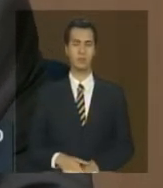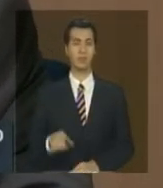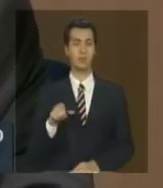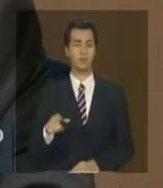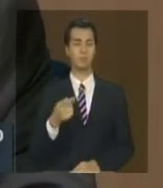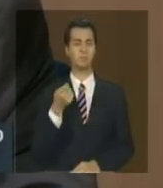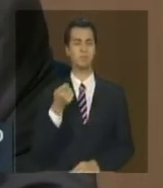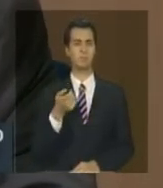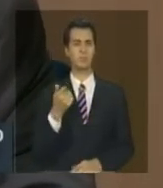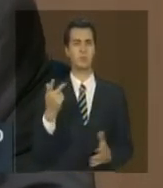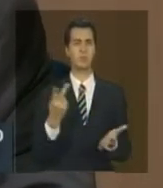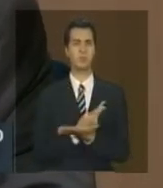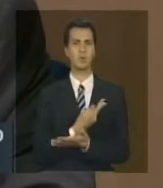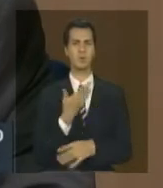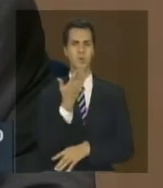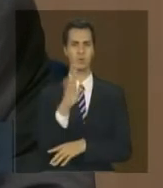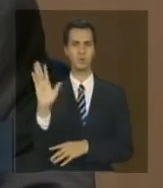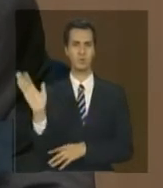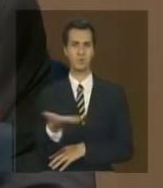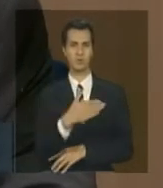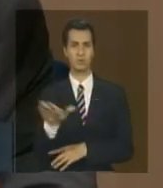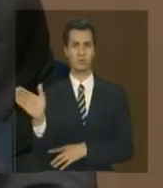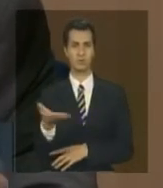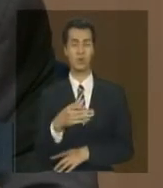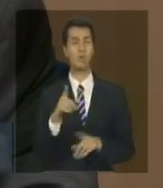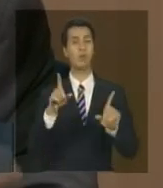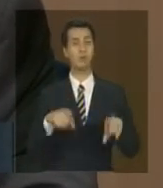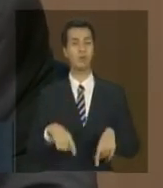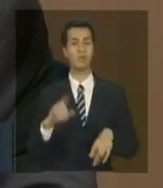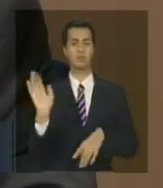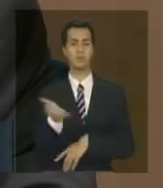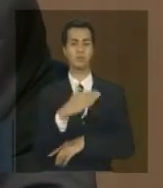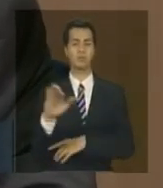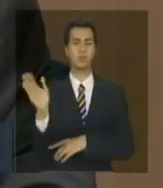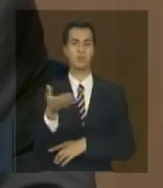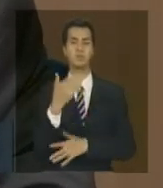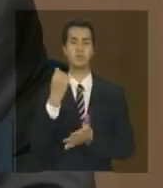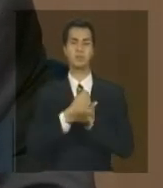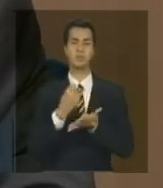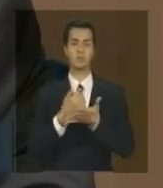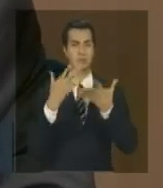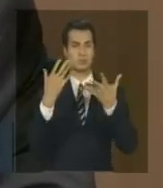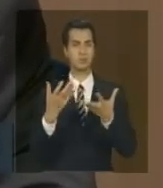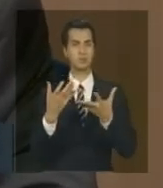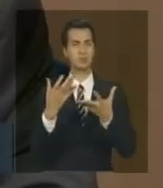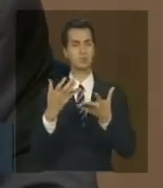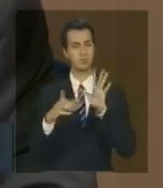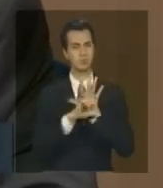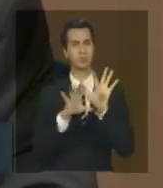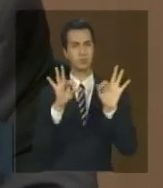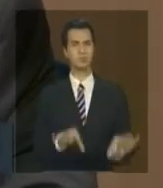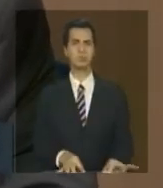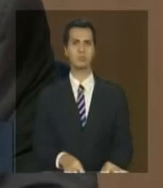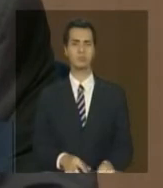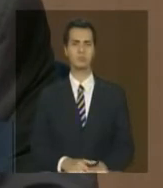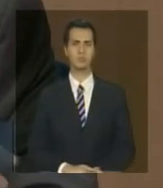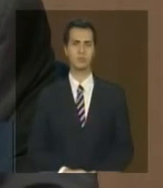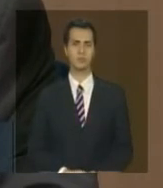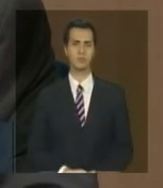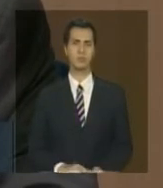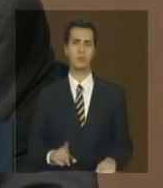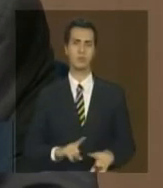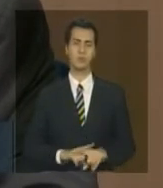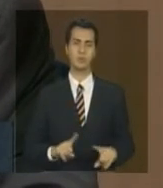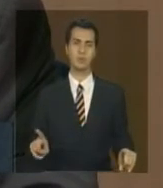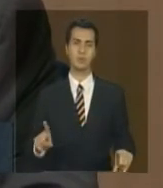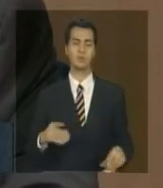houve deve ser desmatamentos autorizados mas como a gente não tem consolidado toda essa base de dados das